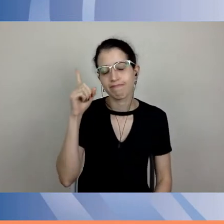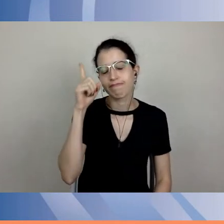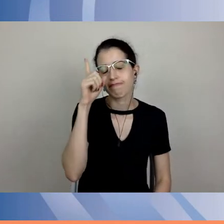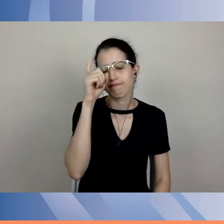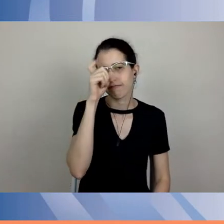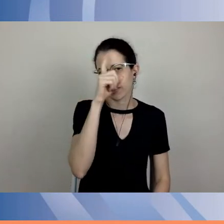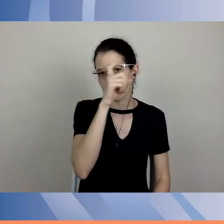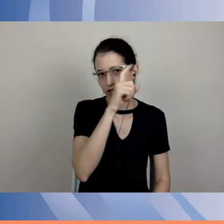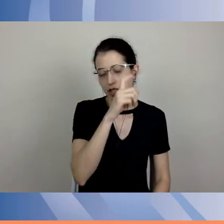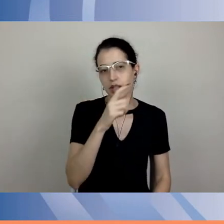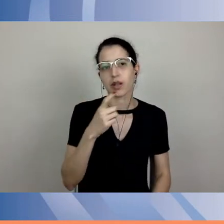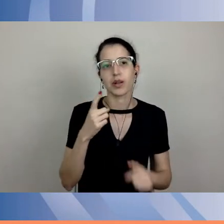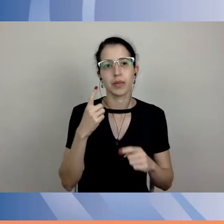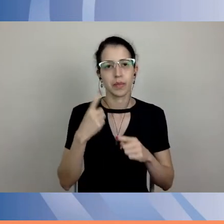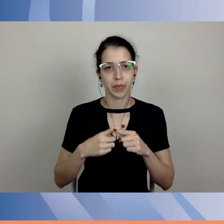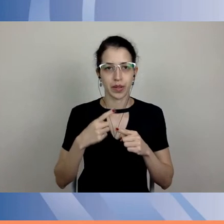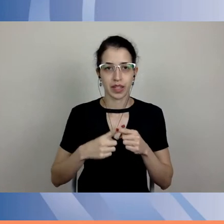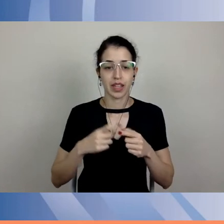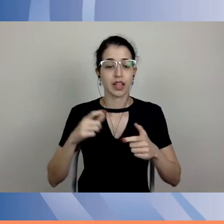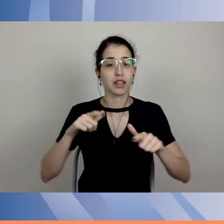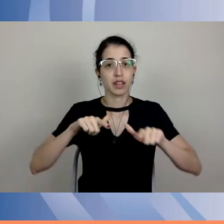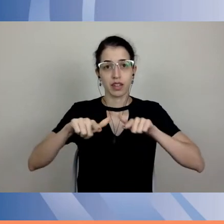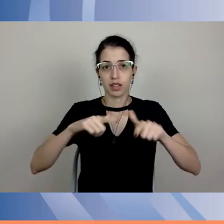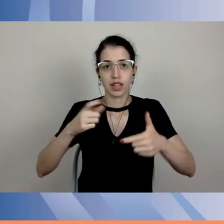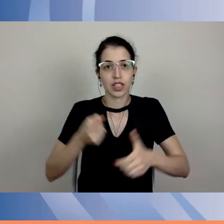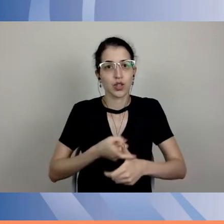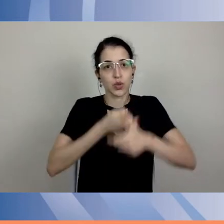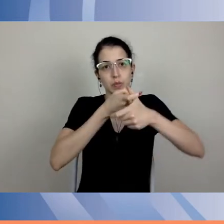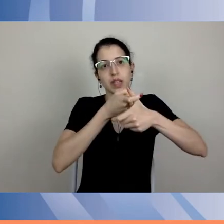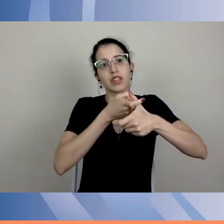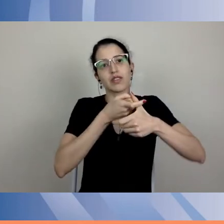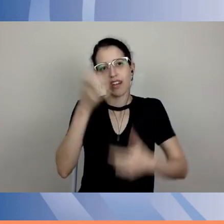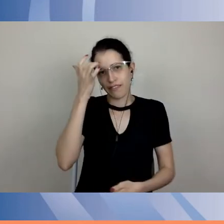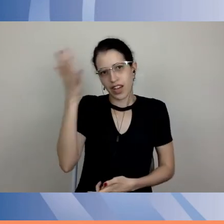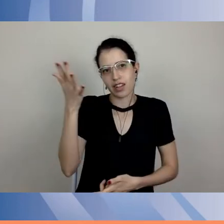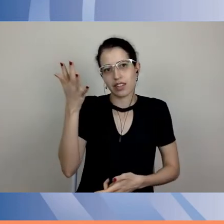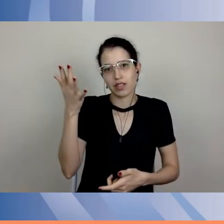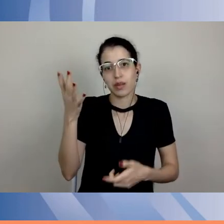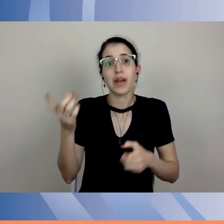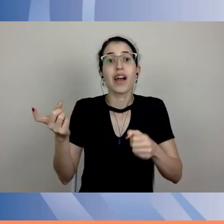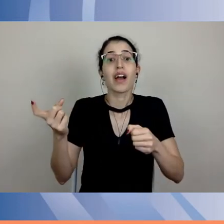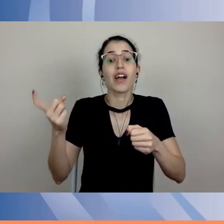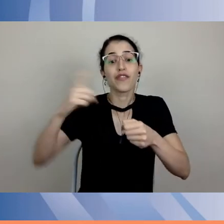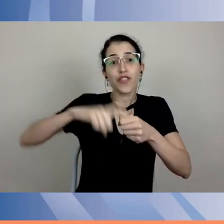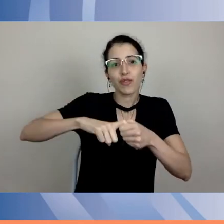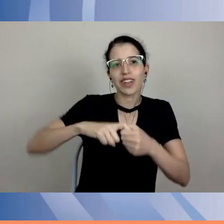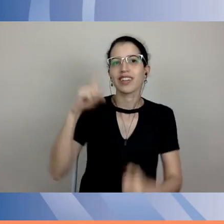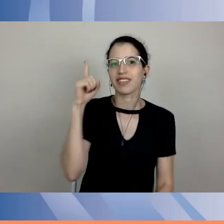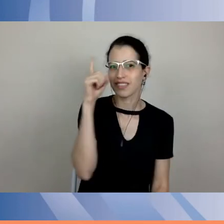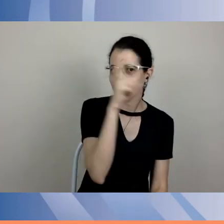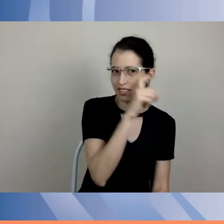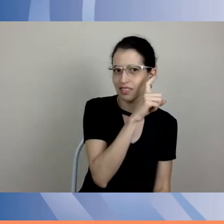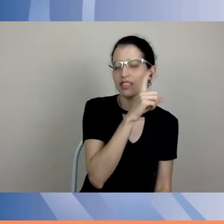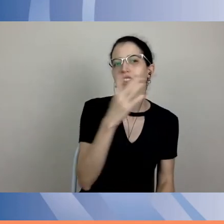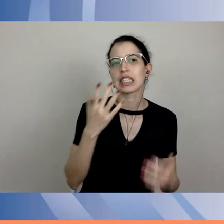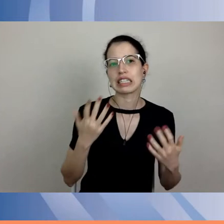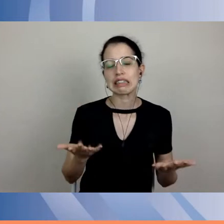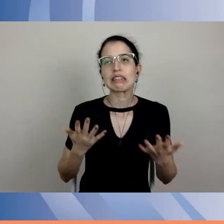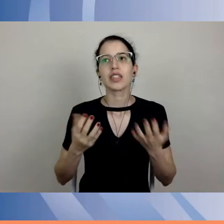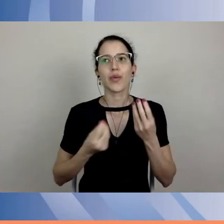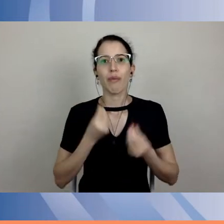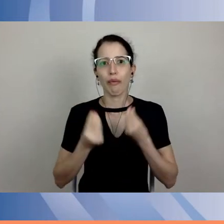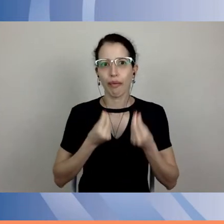suspensão das atividades. Então, as tomadas de decisão em relação à suspensão das atividades, elas implicavam num